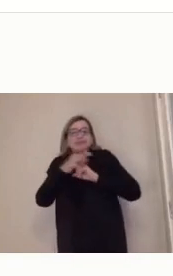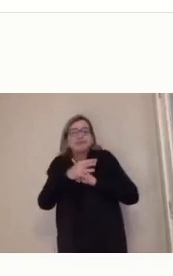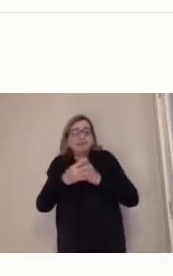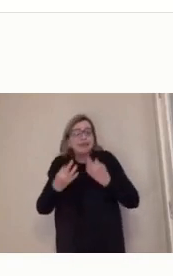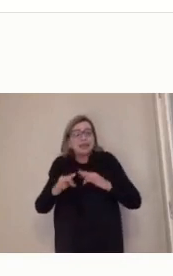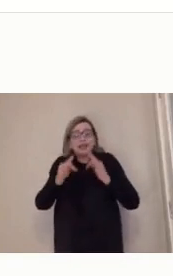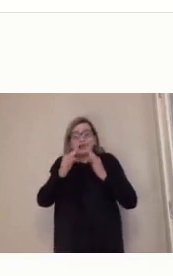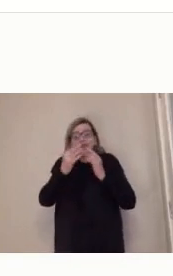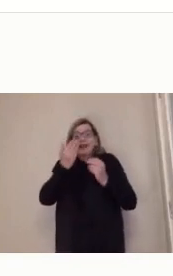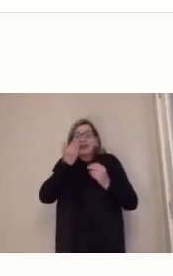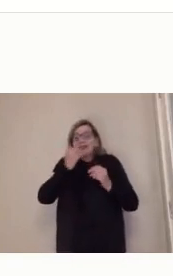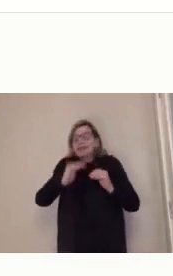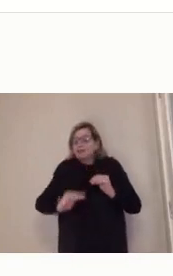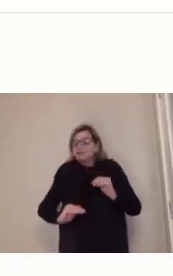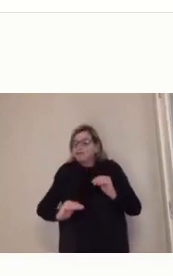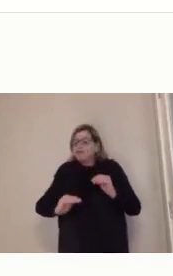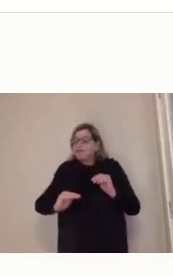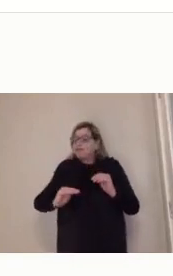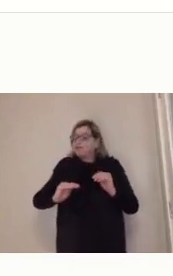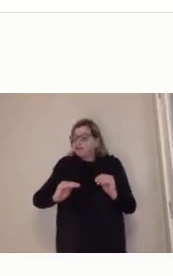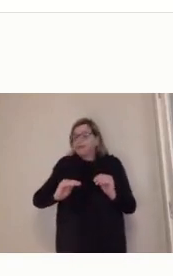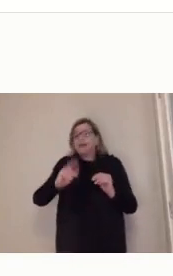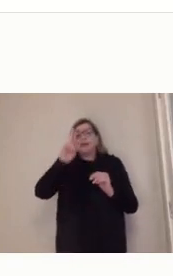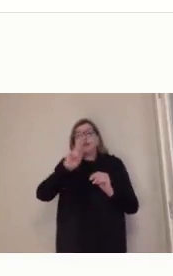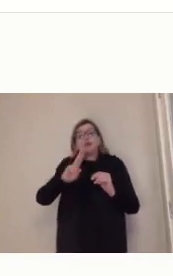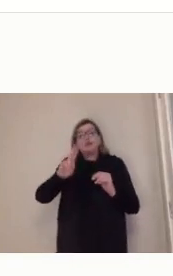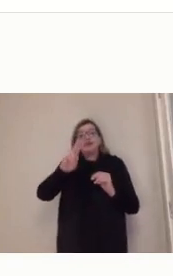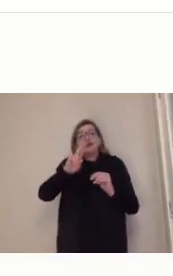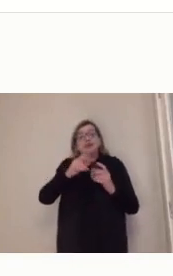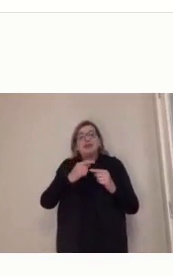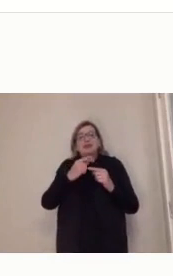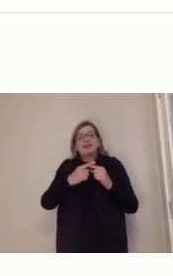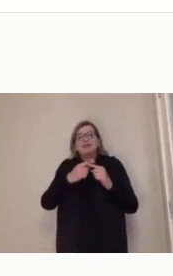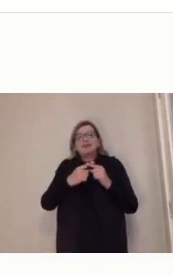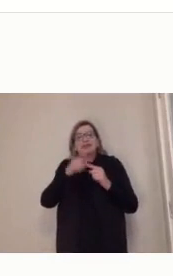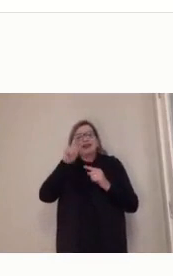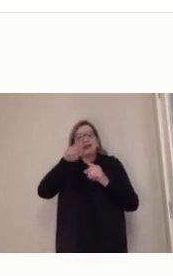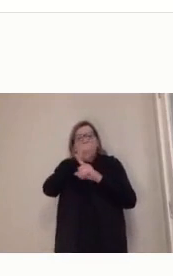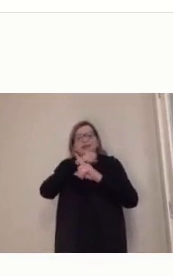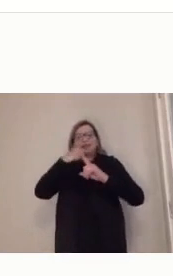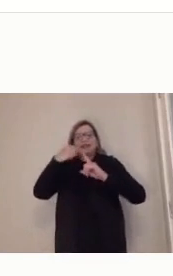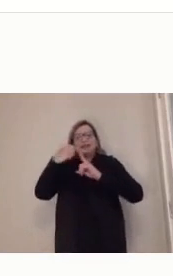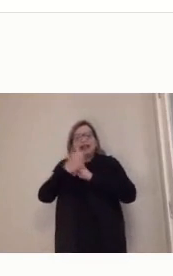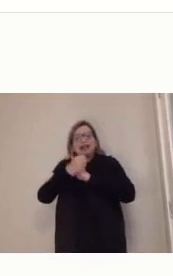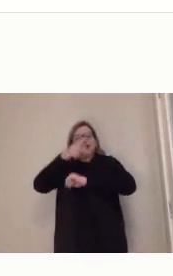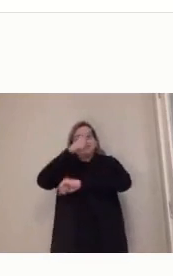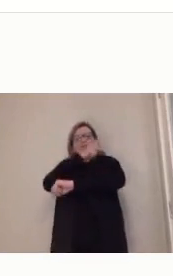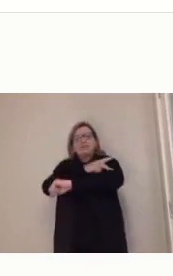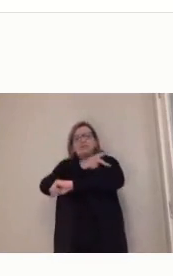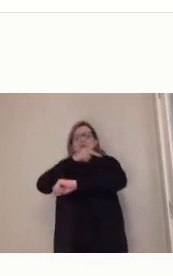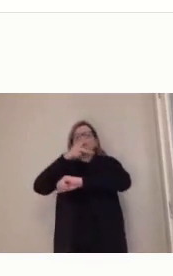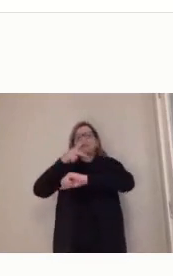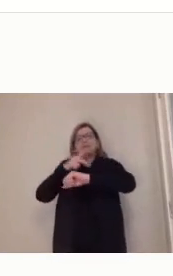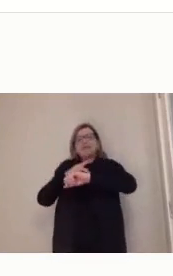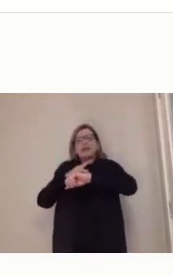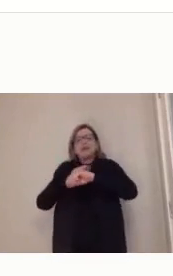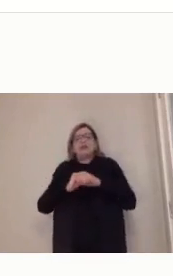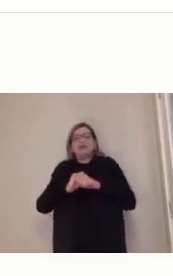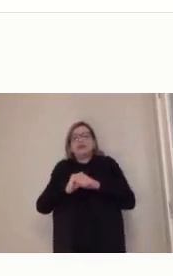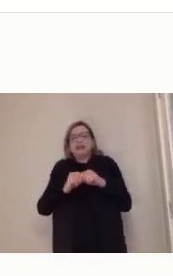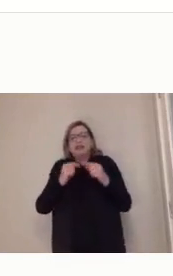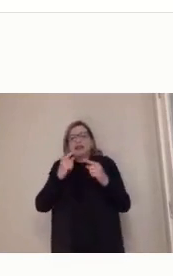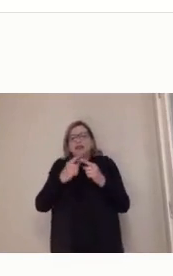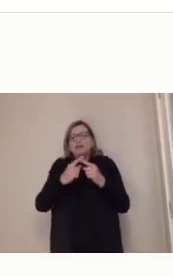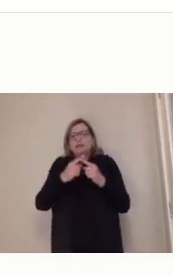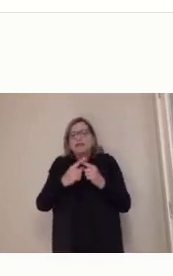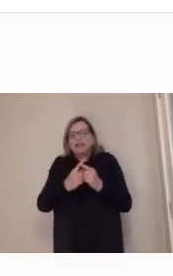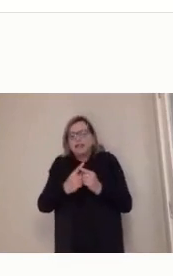por que que ela é chamada de sociedade pedagógica também? Porque vai transformando a própria pedagogia de ser pedagógica momento. A pedagogia não só